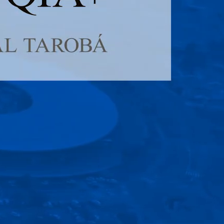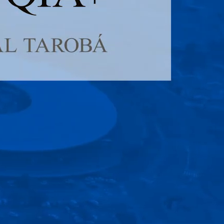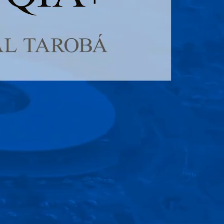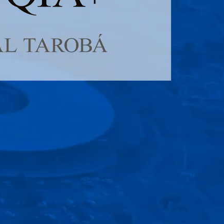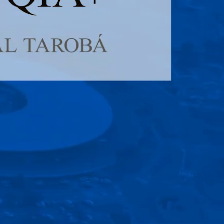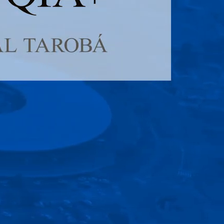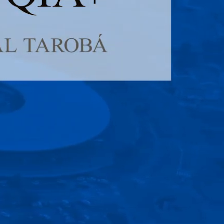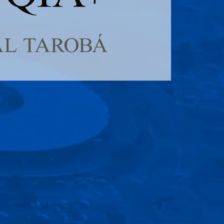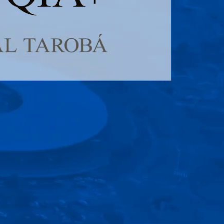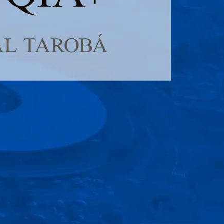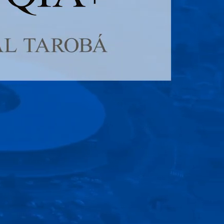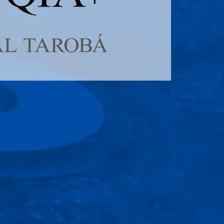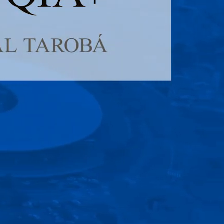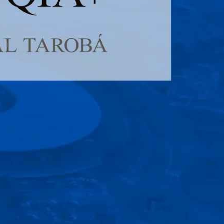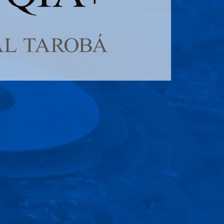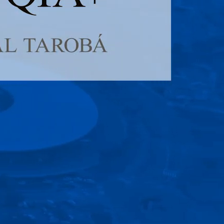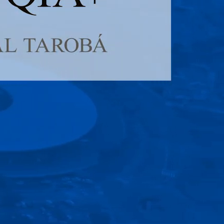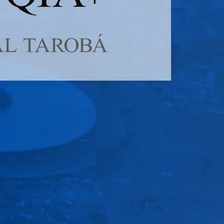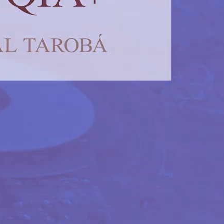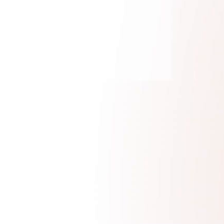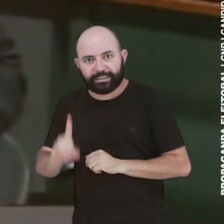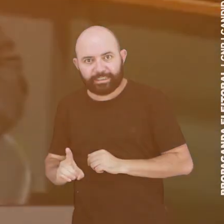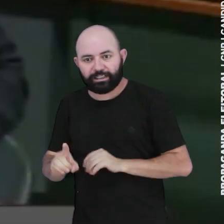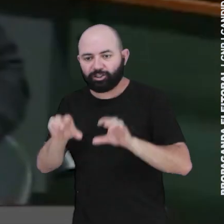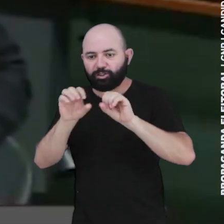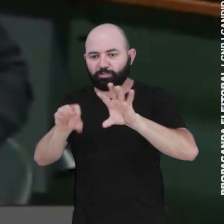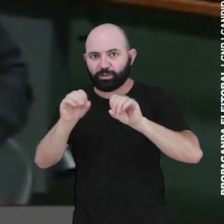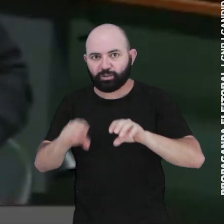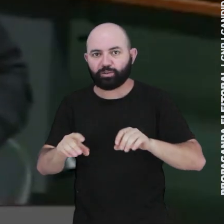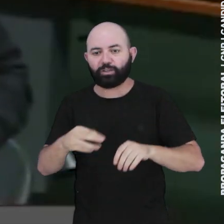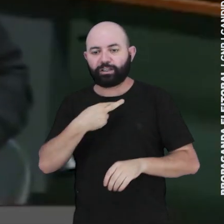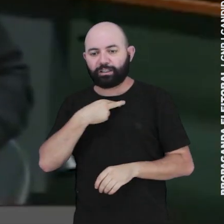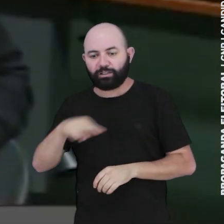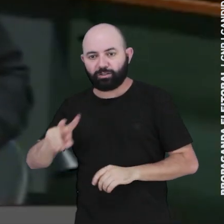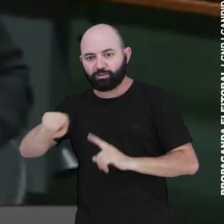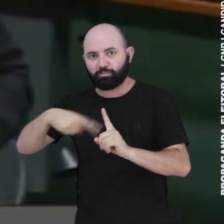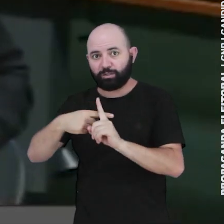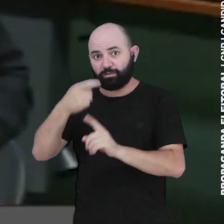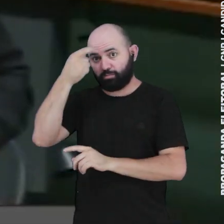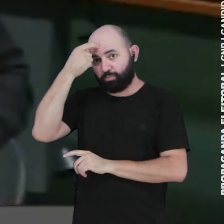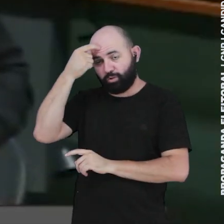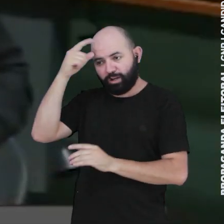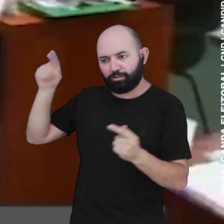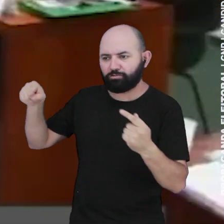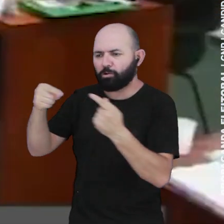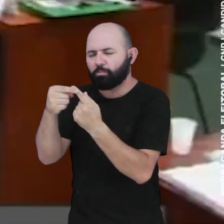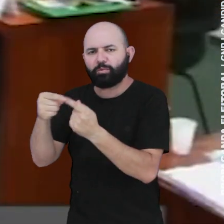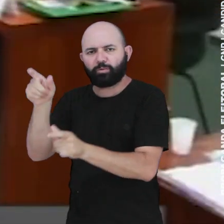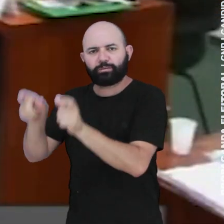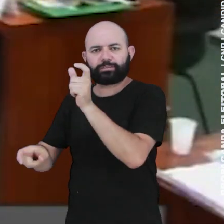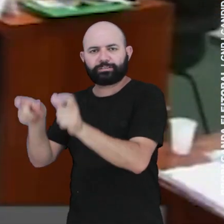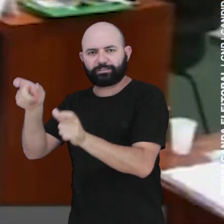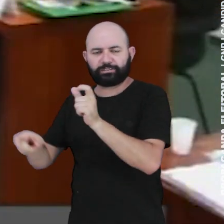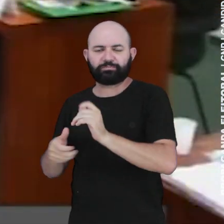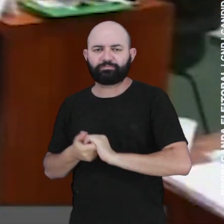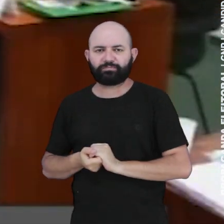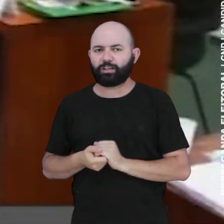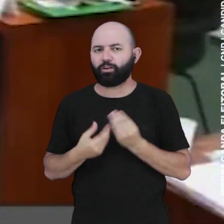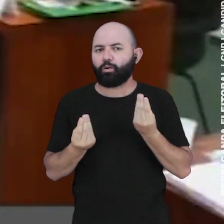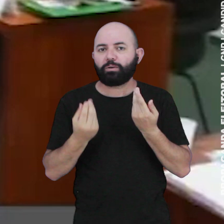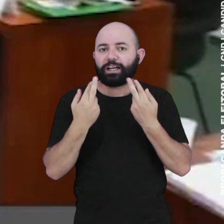têm direito a que seus filhos recebam a educação religiosa e moral, que esteja de acordo com as suas próprias convicções,